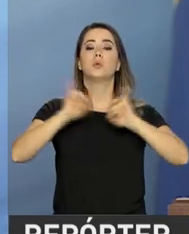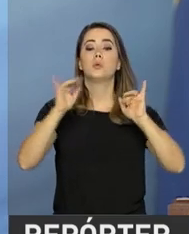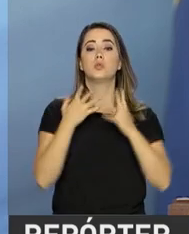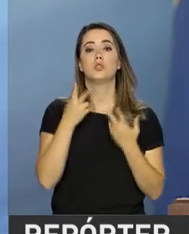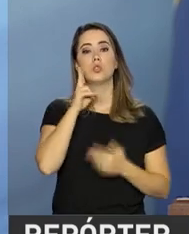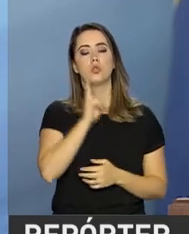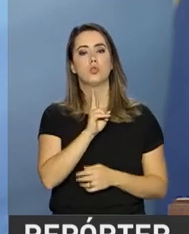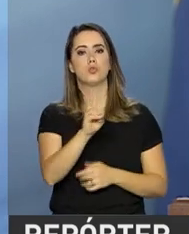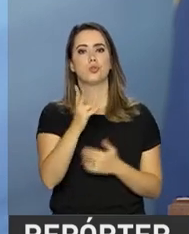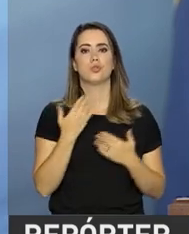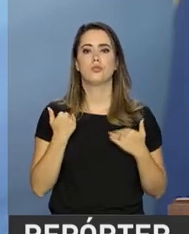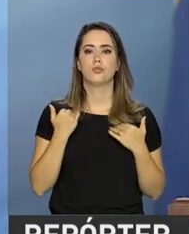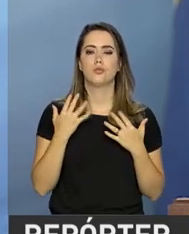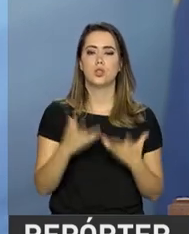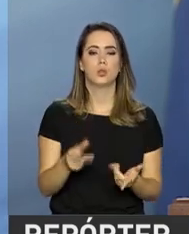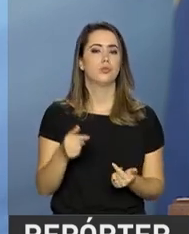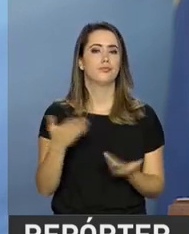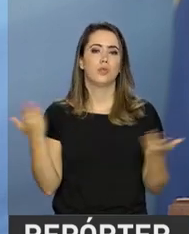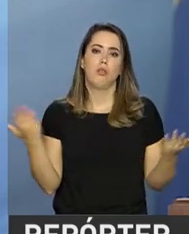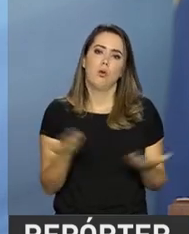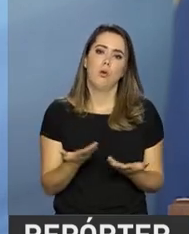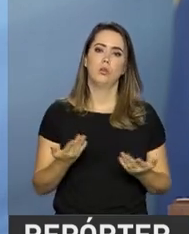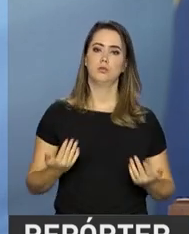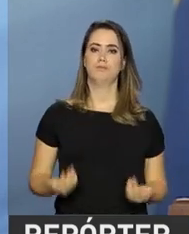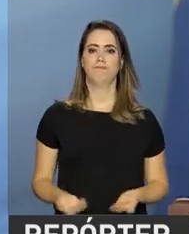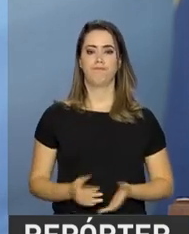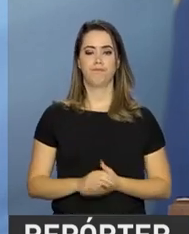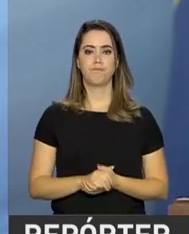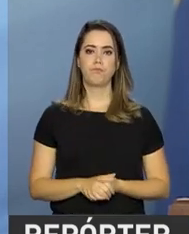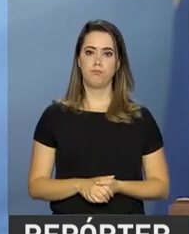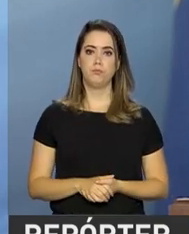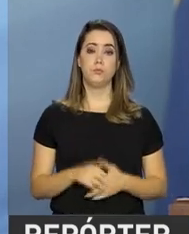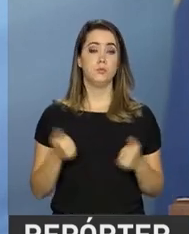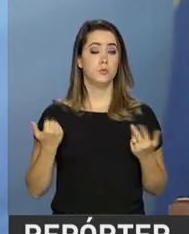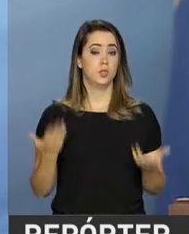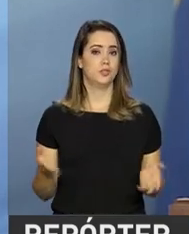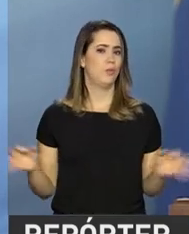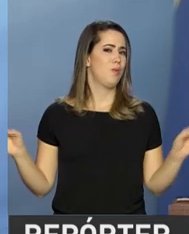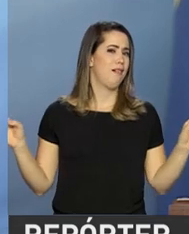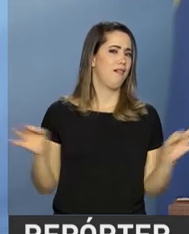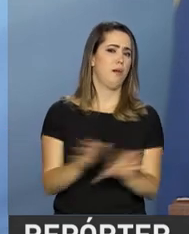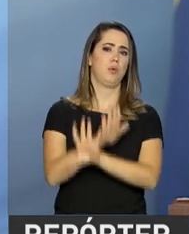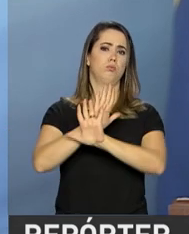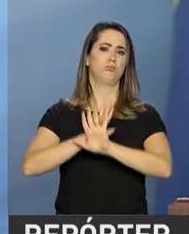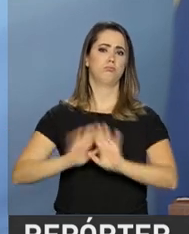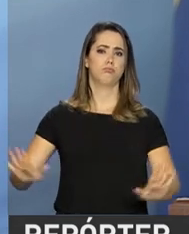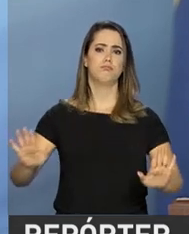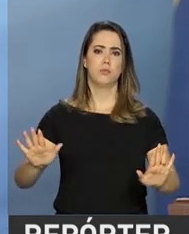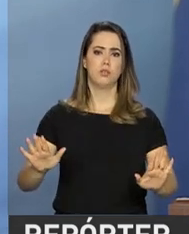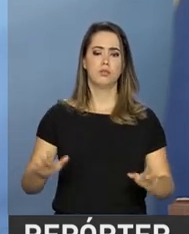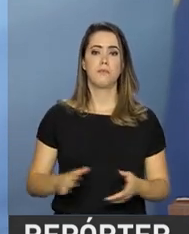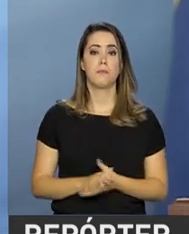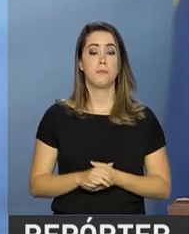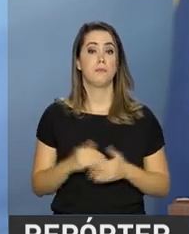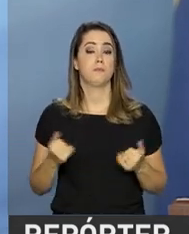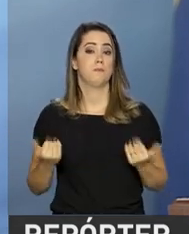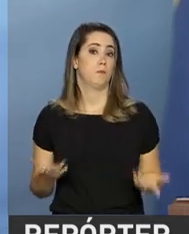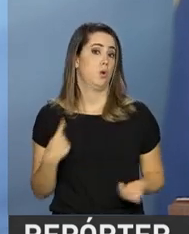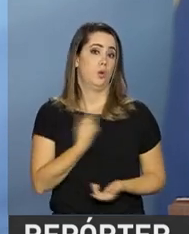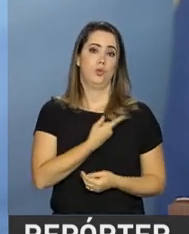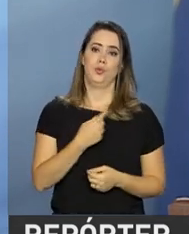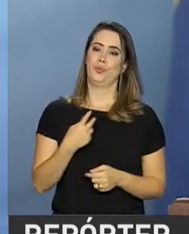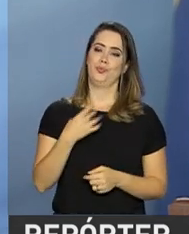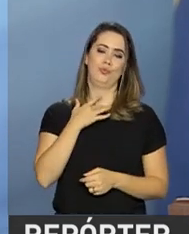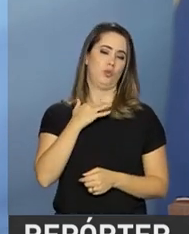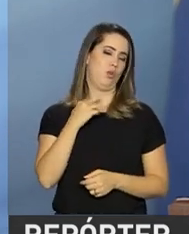o que mais se divulga no presente momento. Por isso chega, basta. Nós não